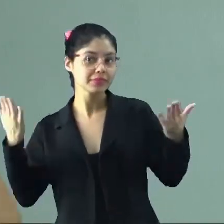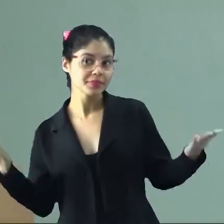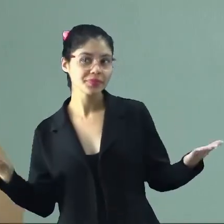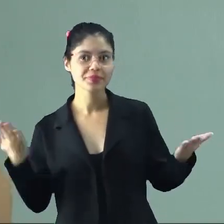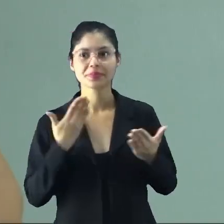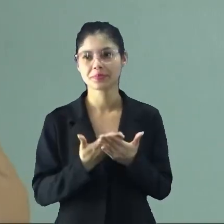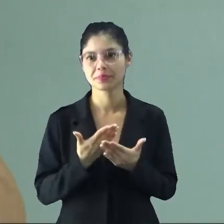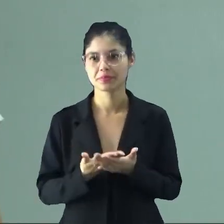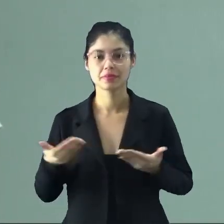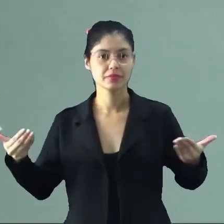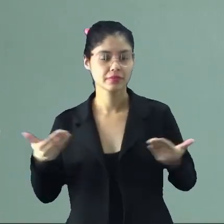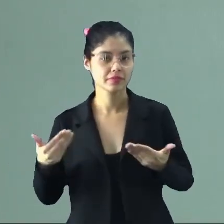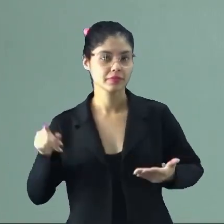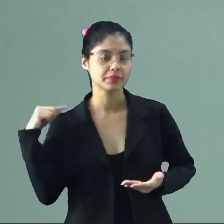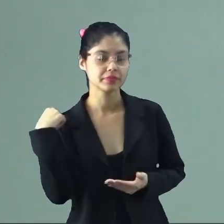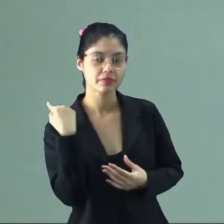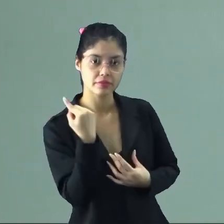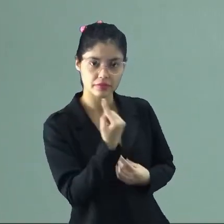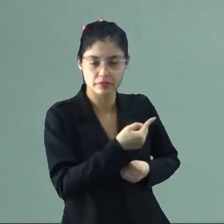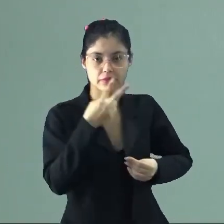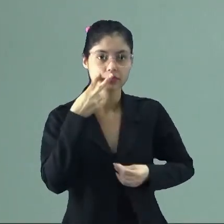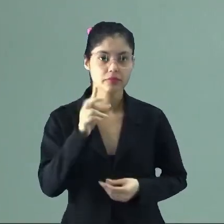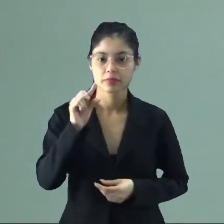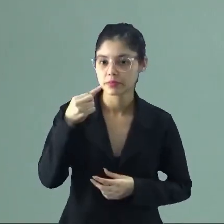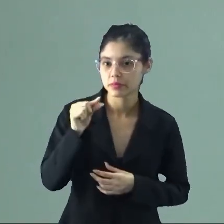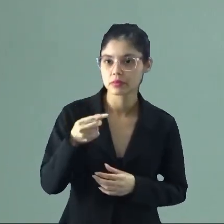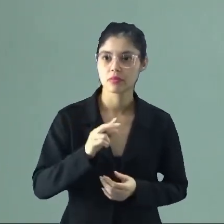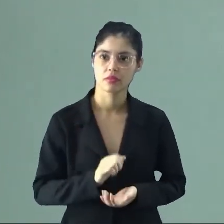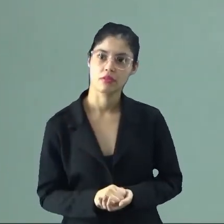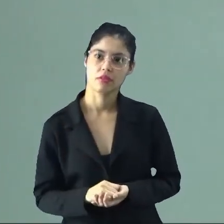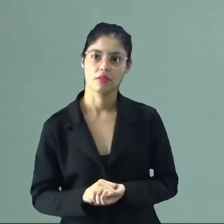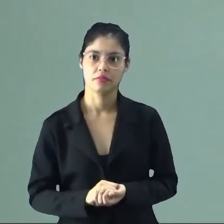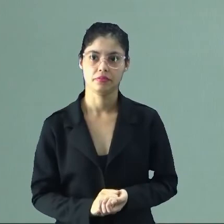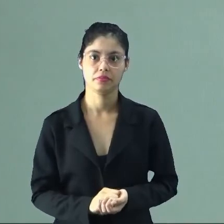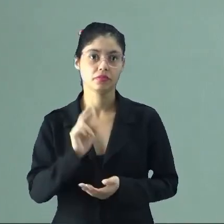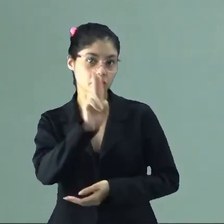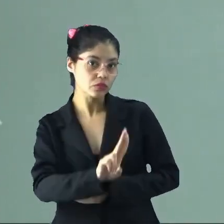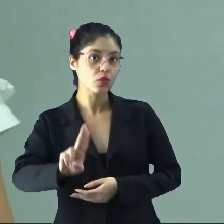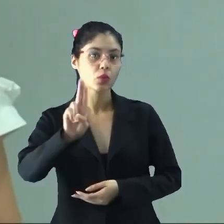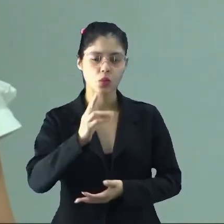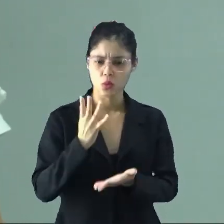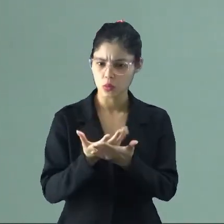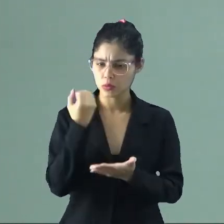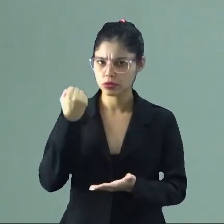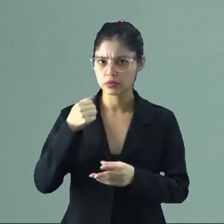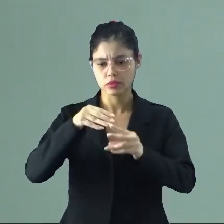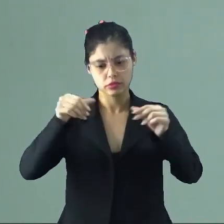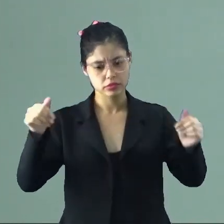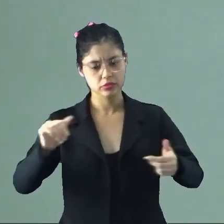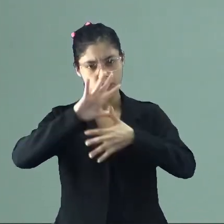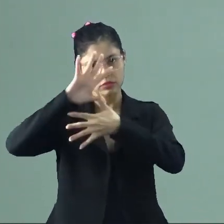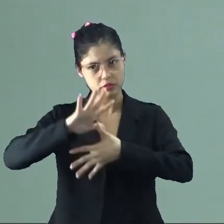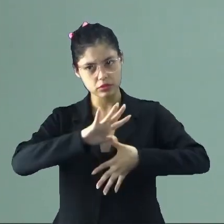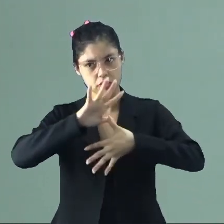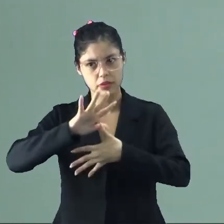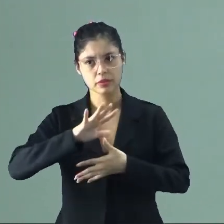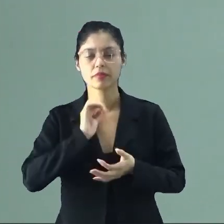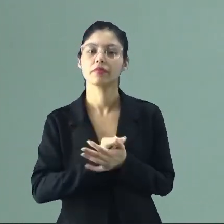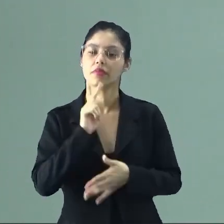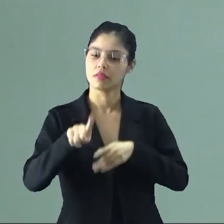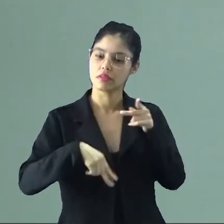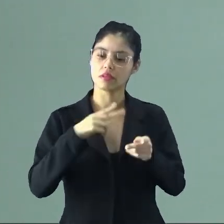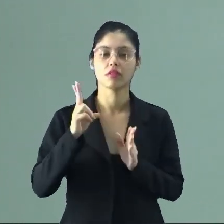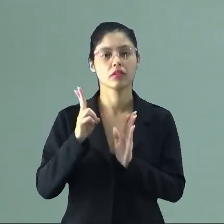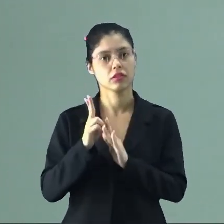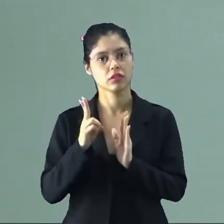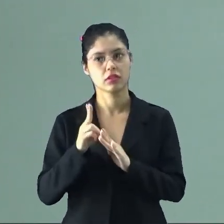Então, na aula de hoje, nós, né, vimos um pouco sobre esse uso e posse da terra nas Américas, né, pelas populações